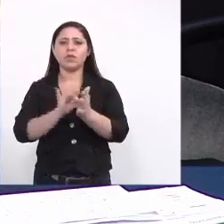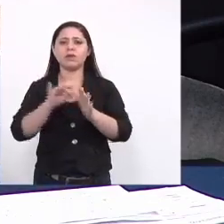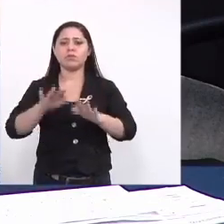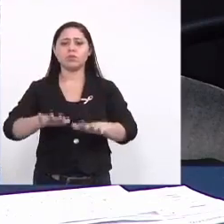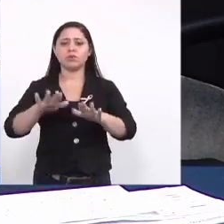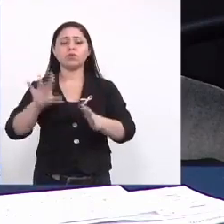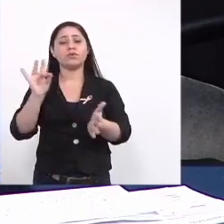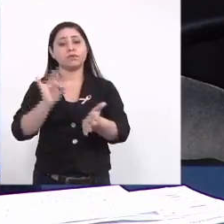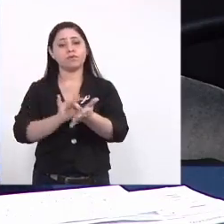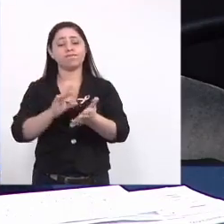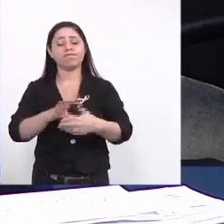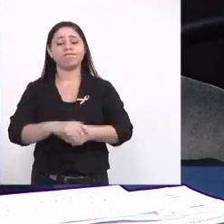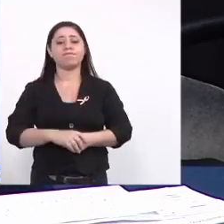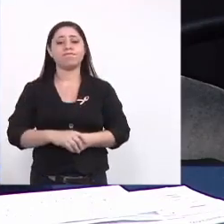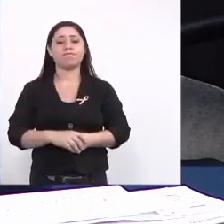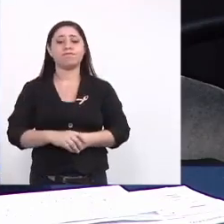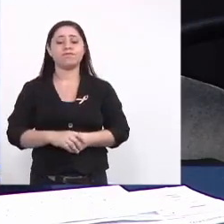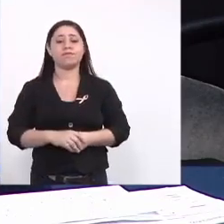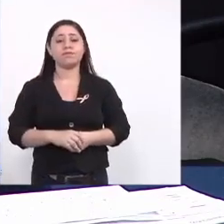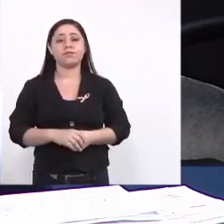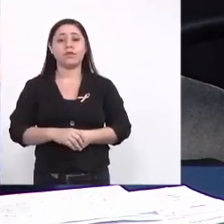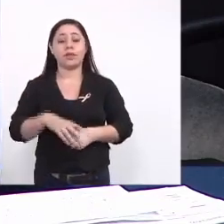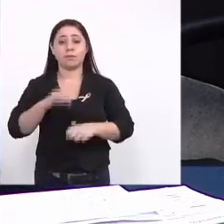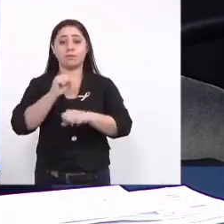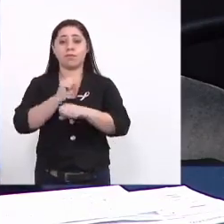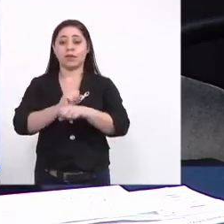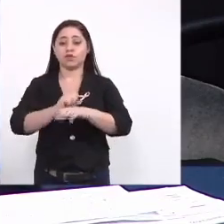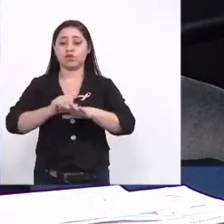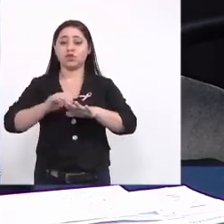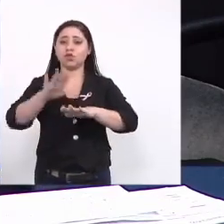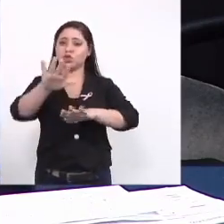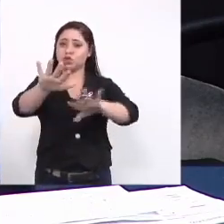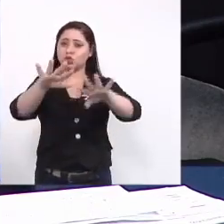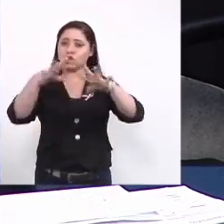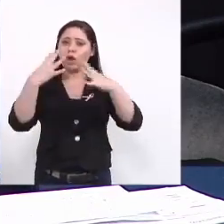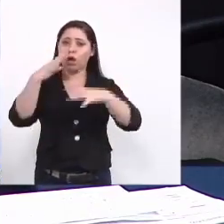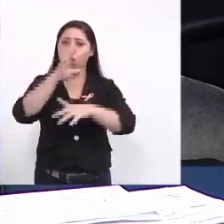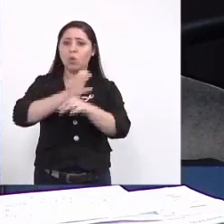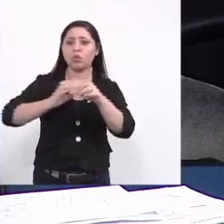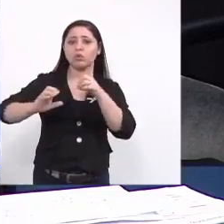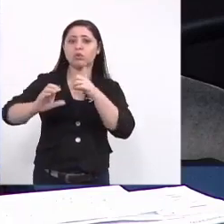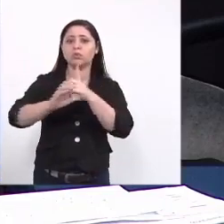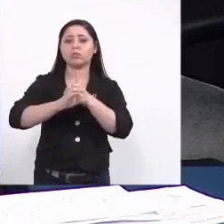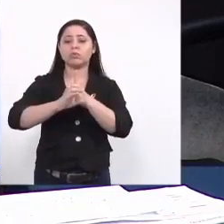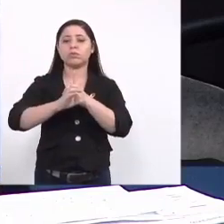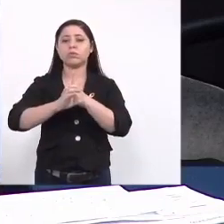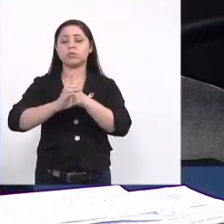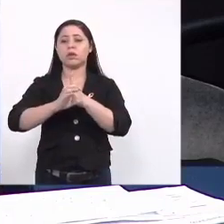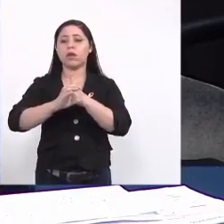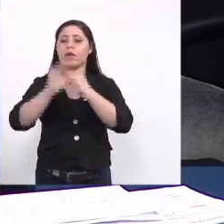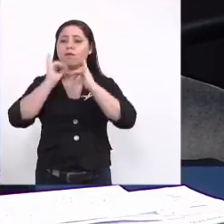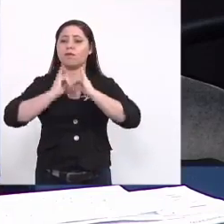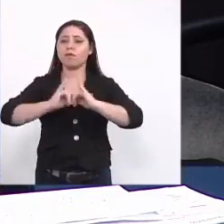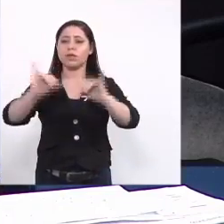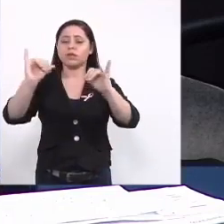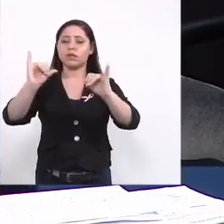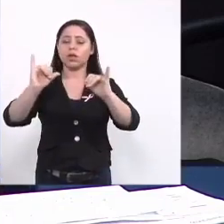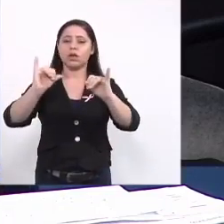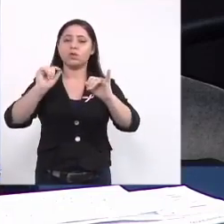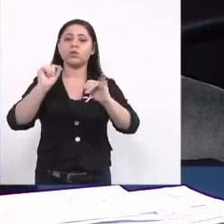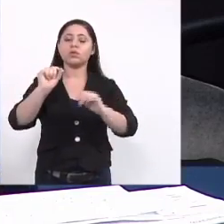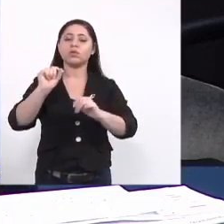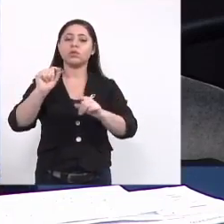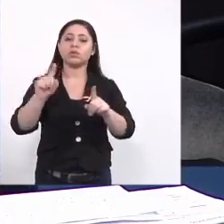desse e nessa nessa paralisação chamar a atenção da comunidade a gente comunicar aos órgãos de